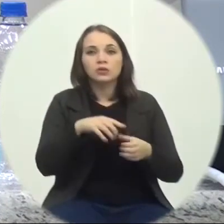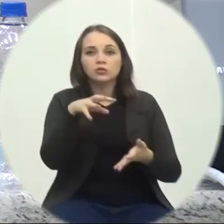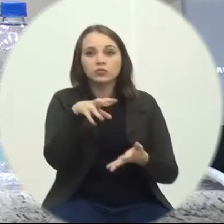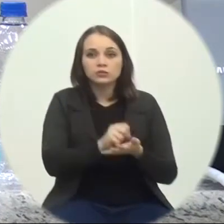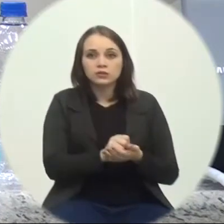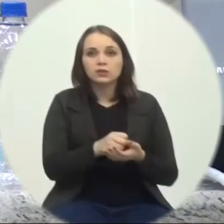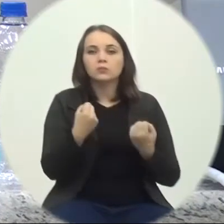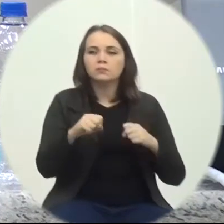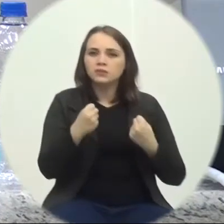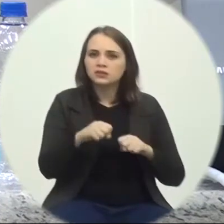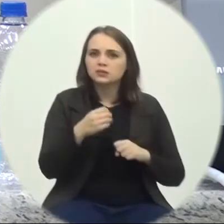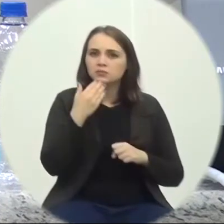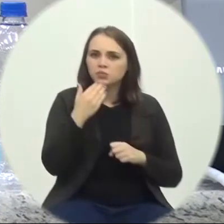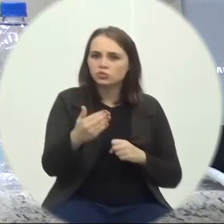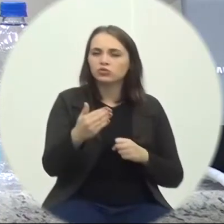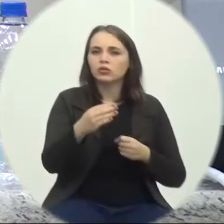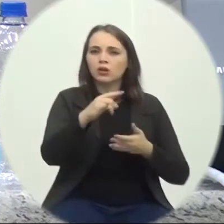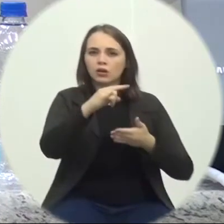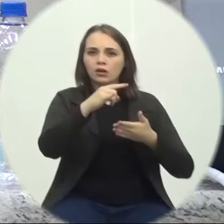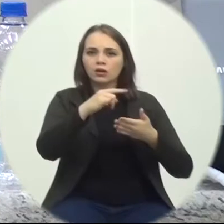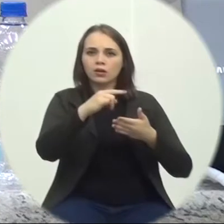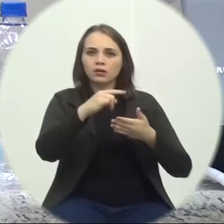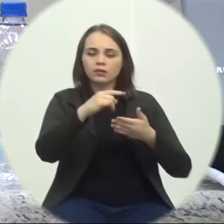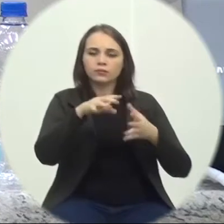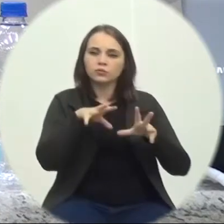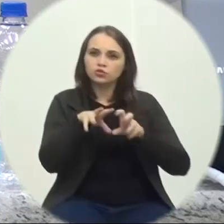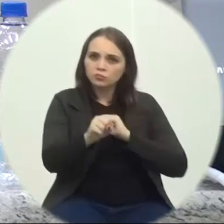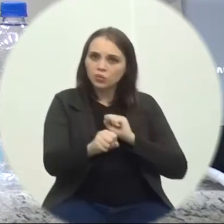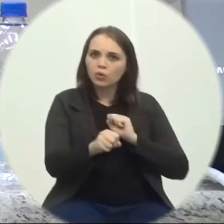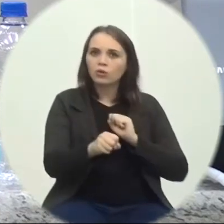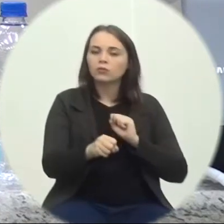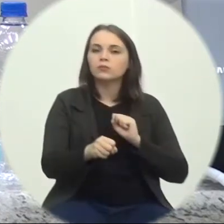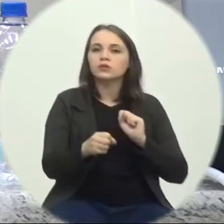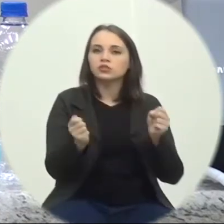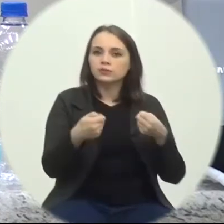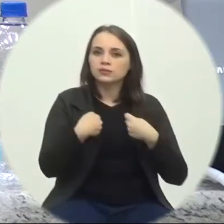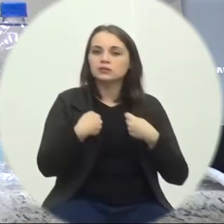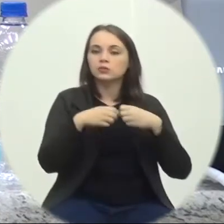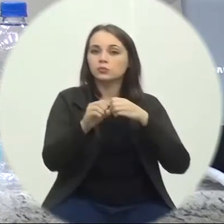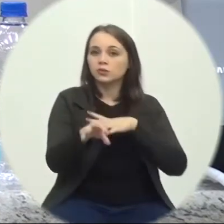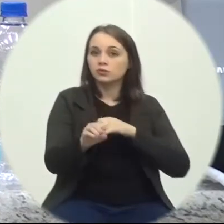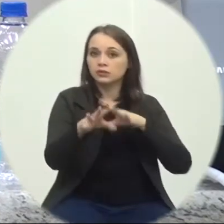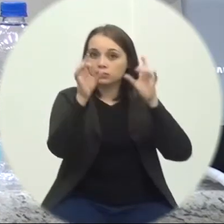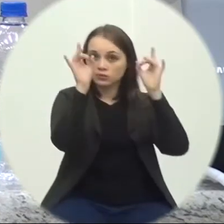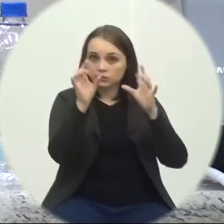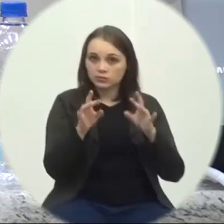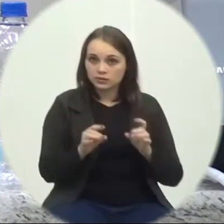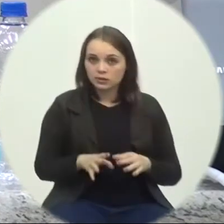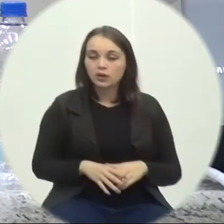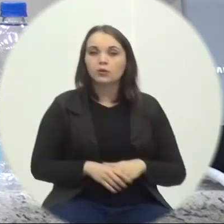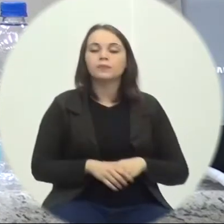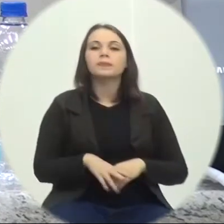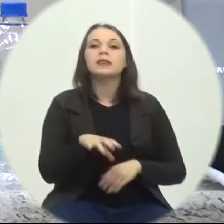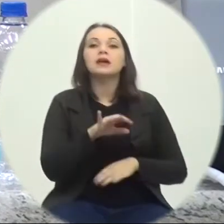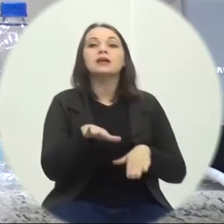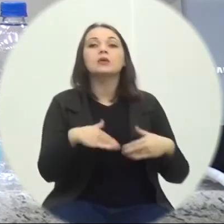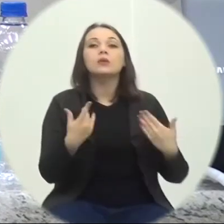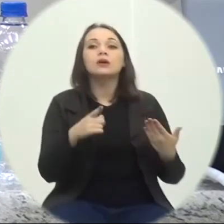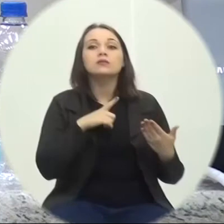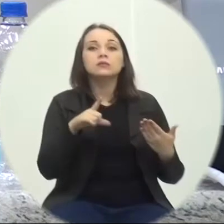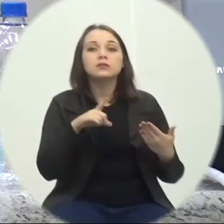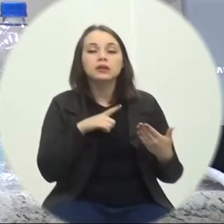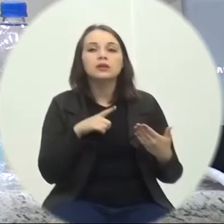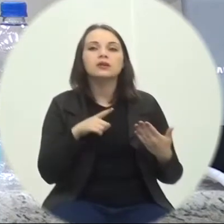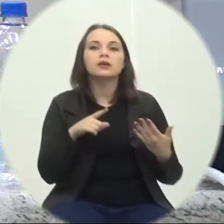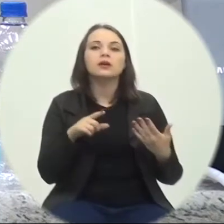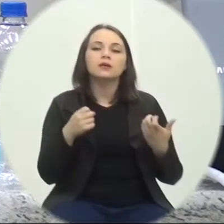exigido Certificado De capacitação Para a educação Especial Quarto Nos casos Em que existe A necessidade De